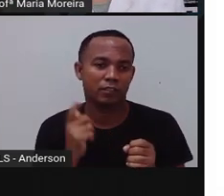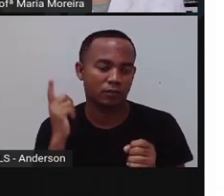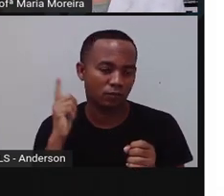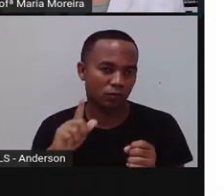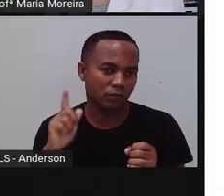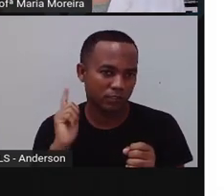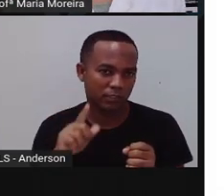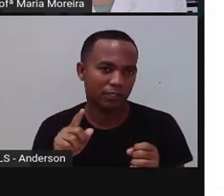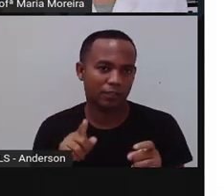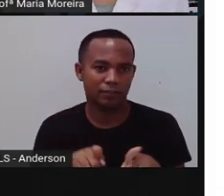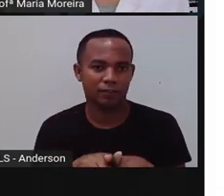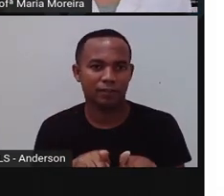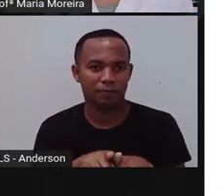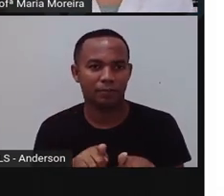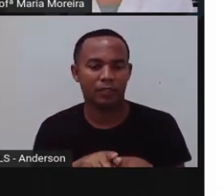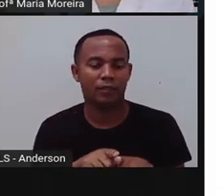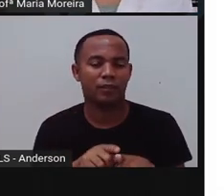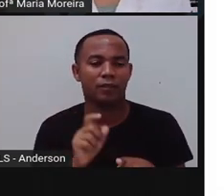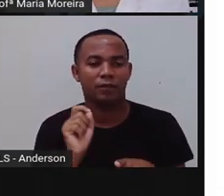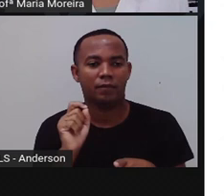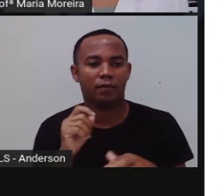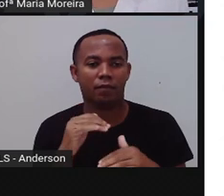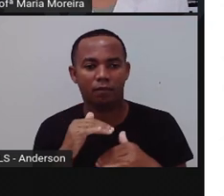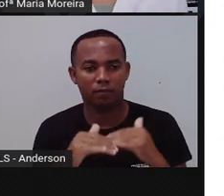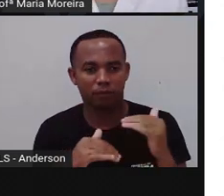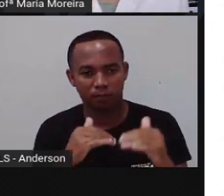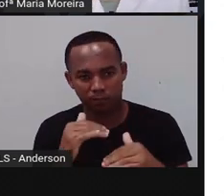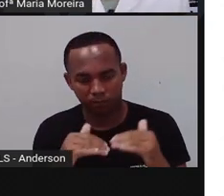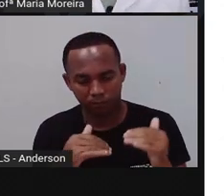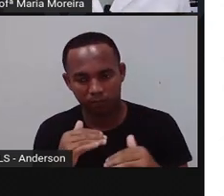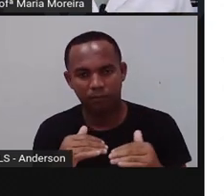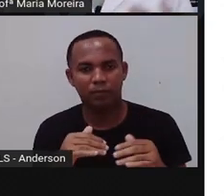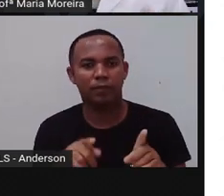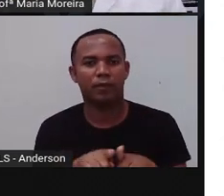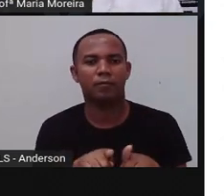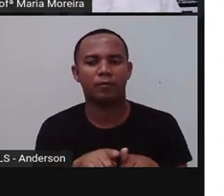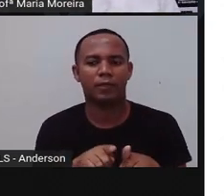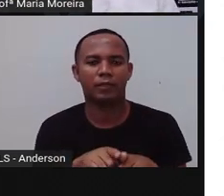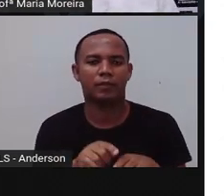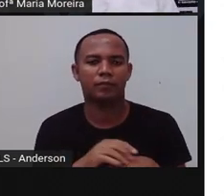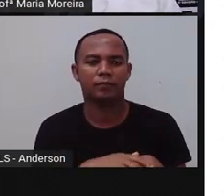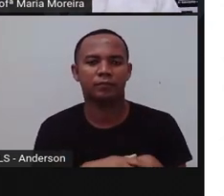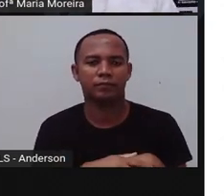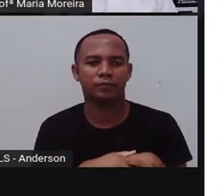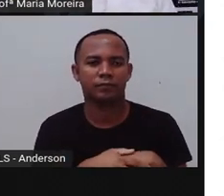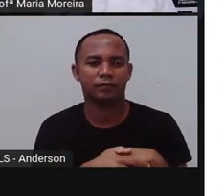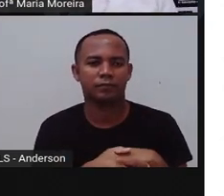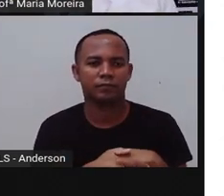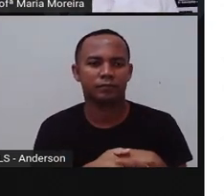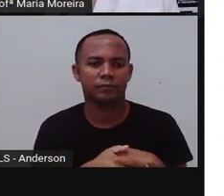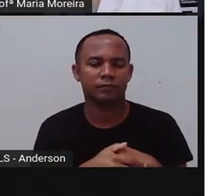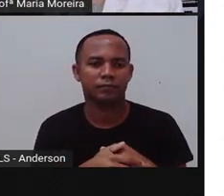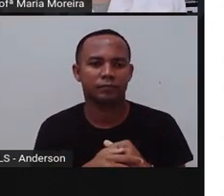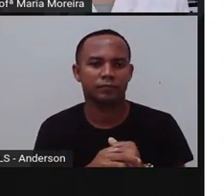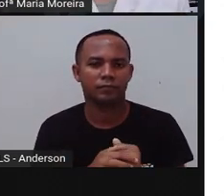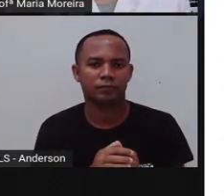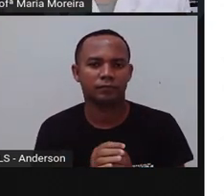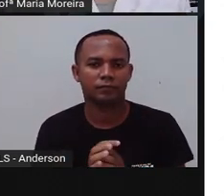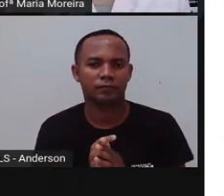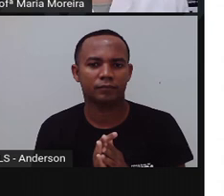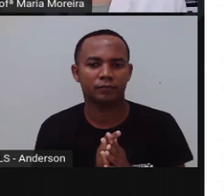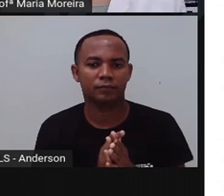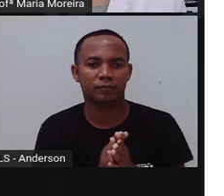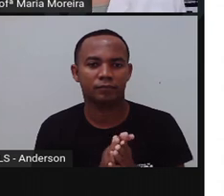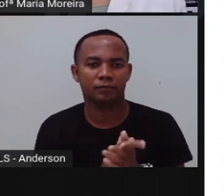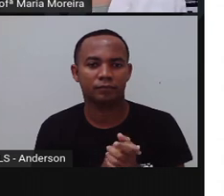coisa que a gente quer. Pode levar um tempinho, como a Pro levou para conseguir a máquina de costura. Como pode levar o quê? Minus tempo. Bom,